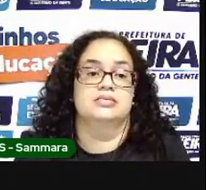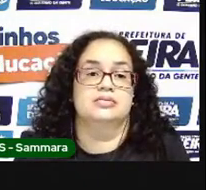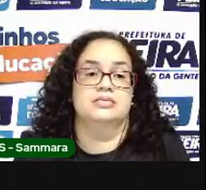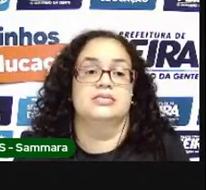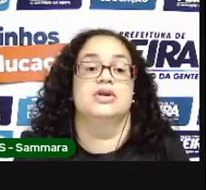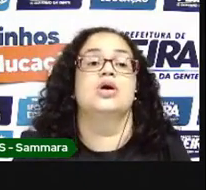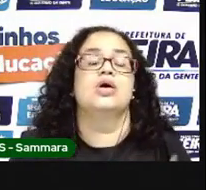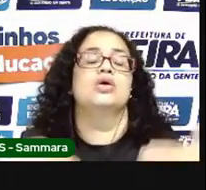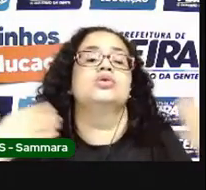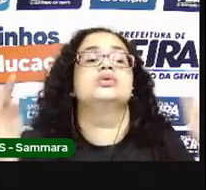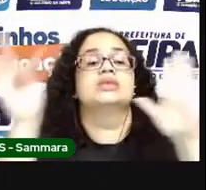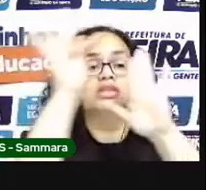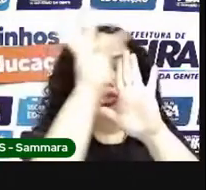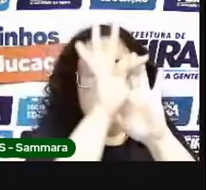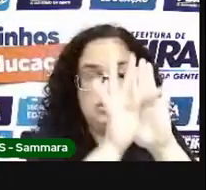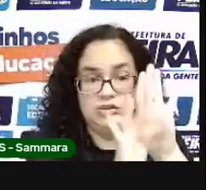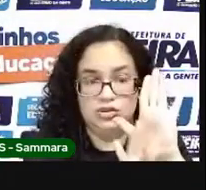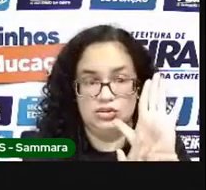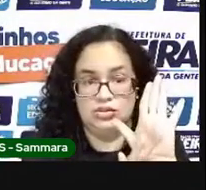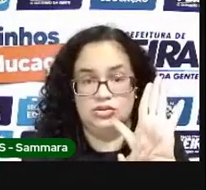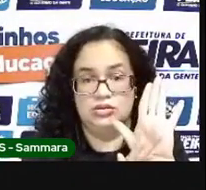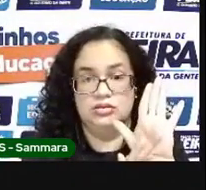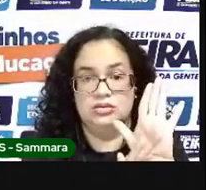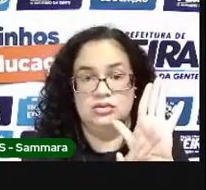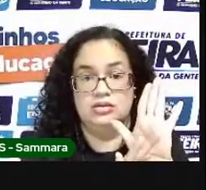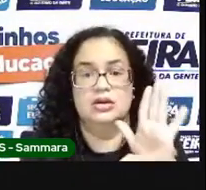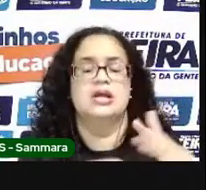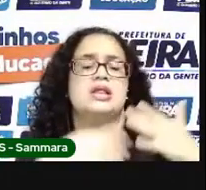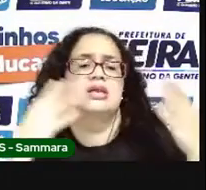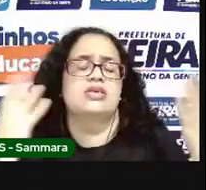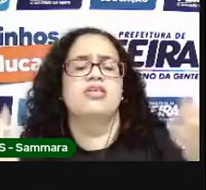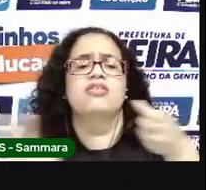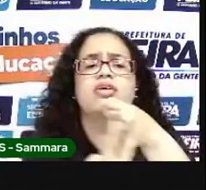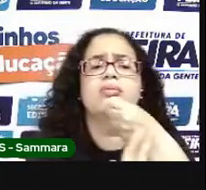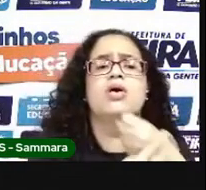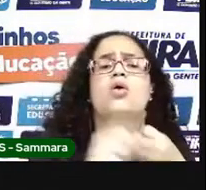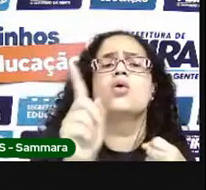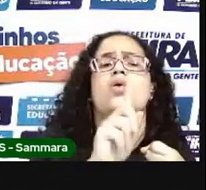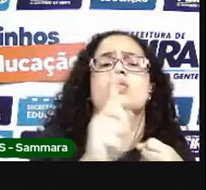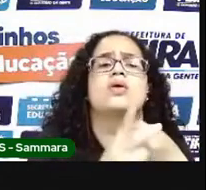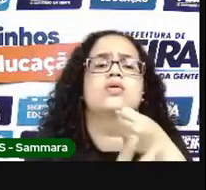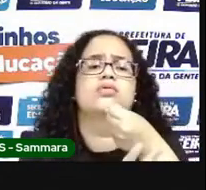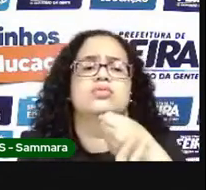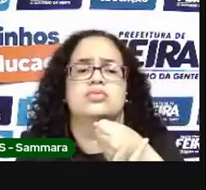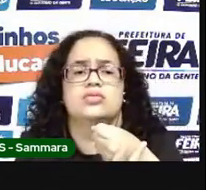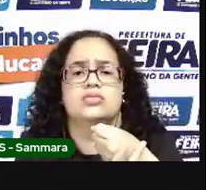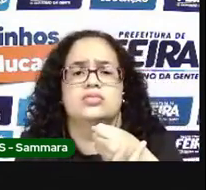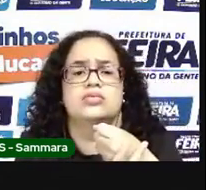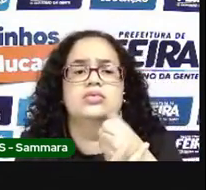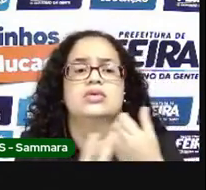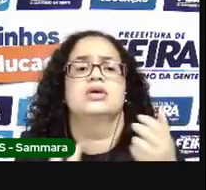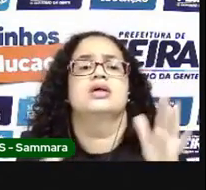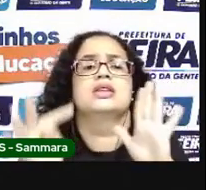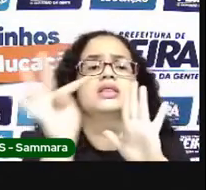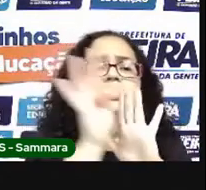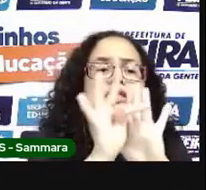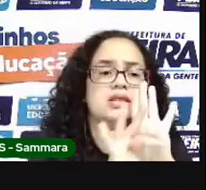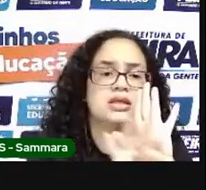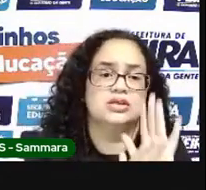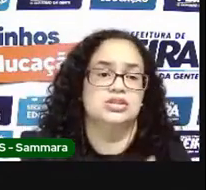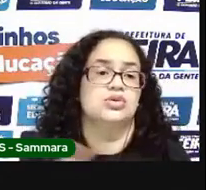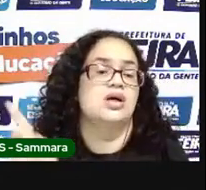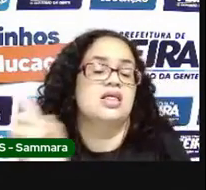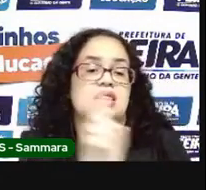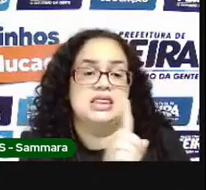E que tipo de texto é esse? Esse texto, ele é verbal ou não verbal? Ele é o texto não